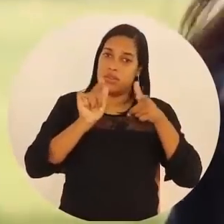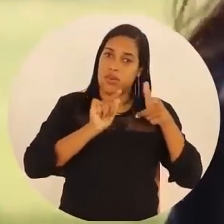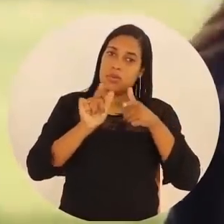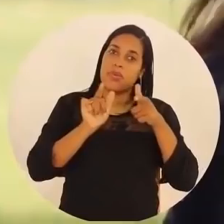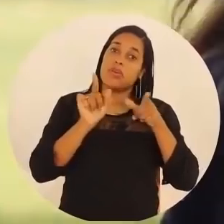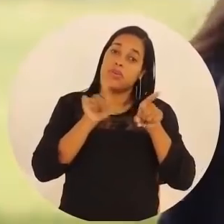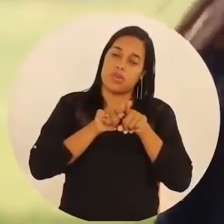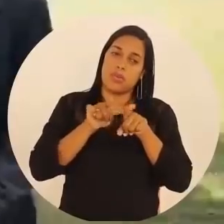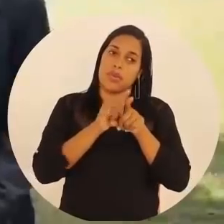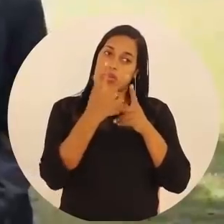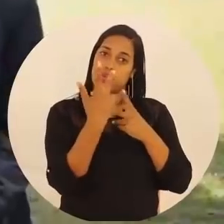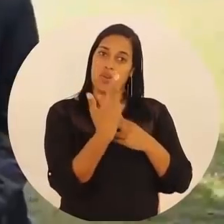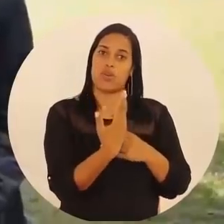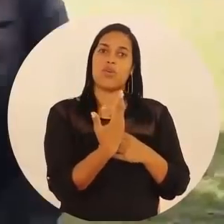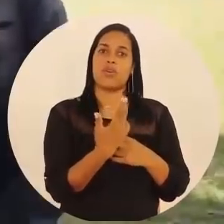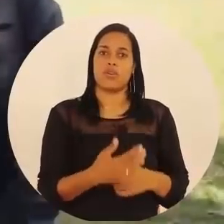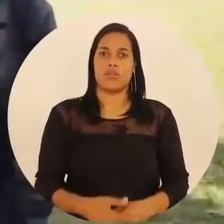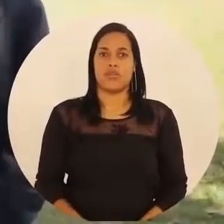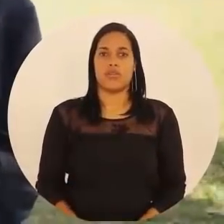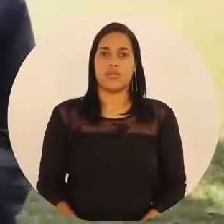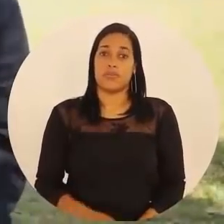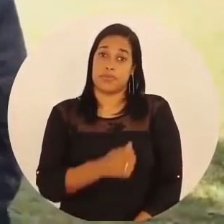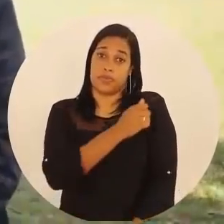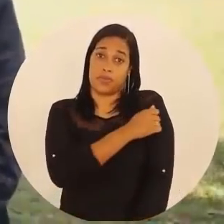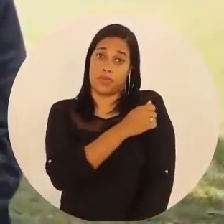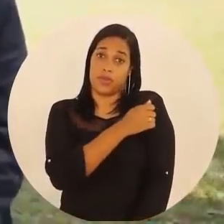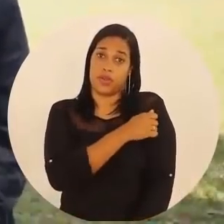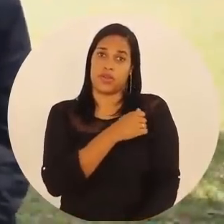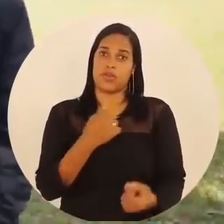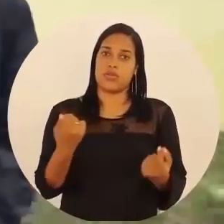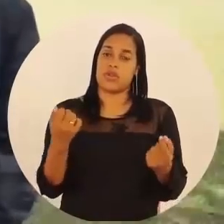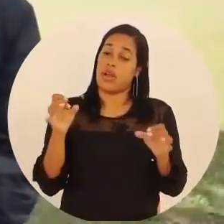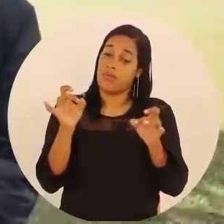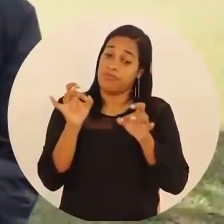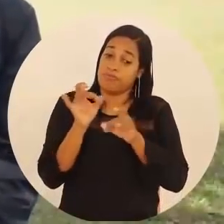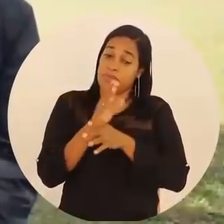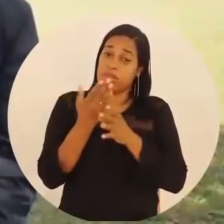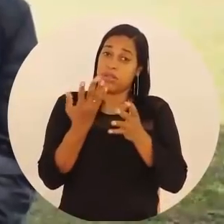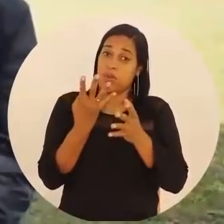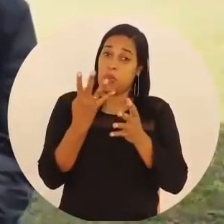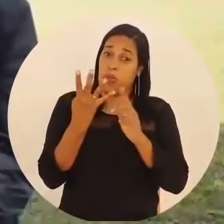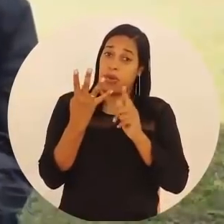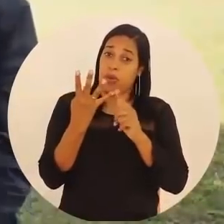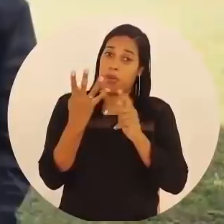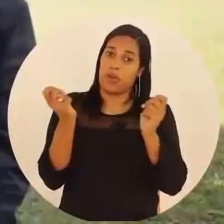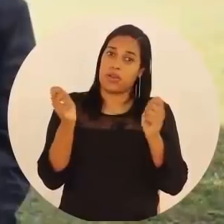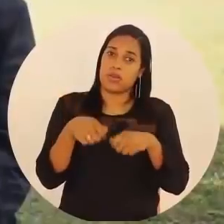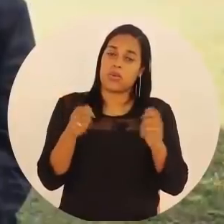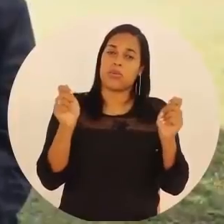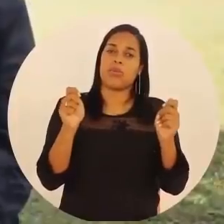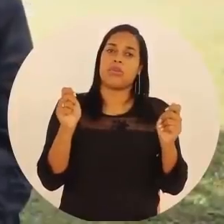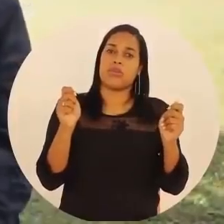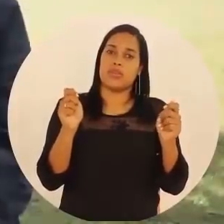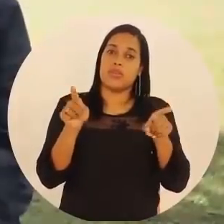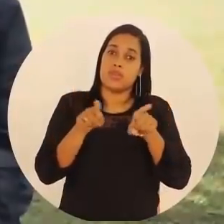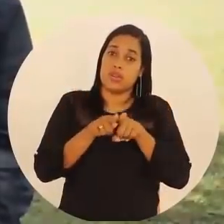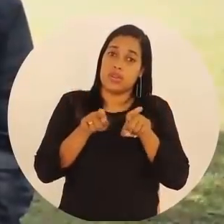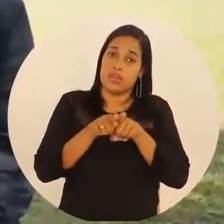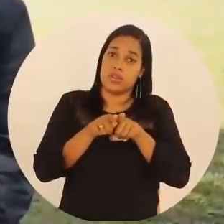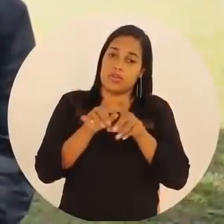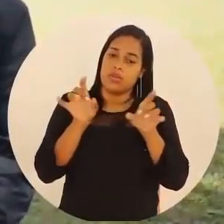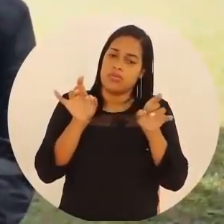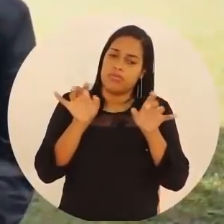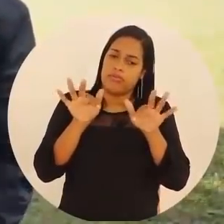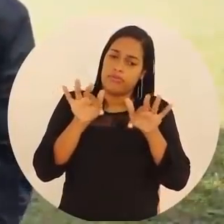funcionam dessa forma. Caros alunos, nós ficamos por aqui com a quarta competência e também